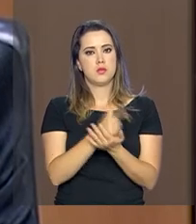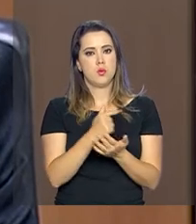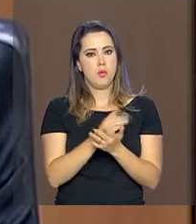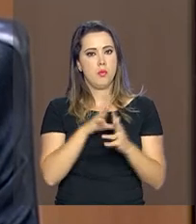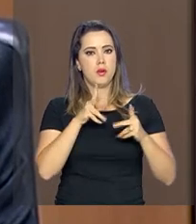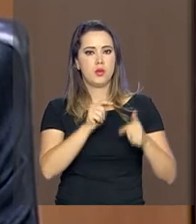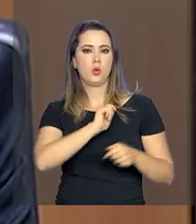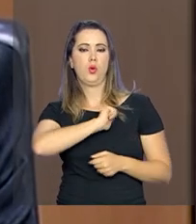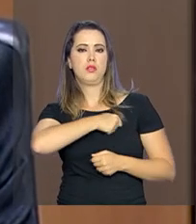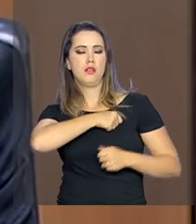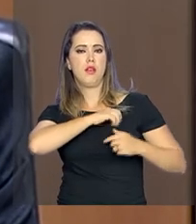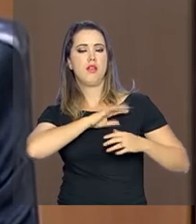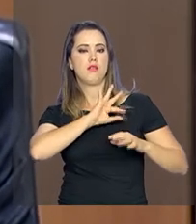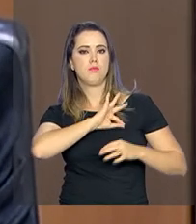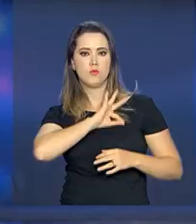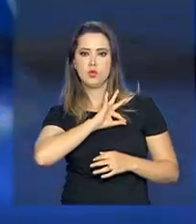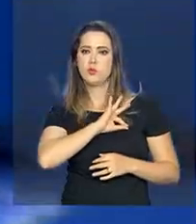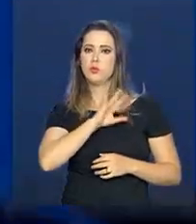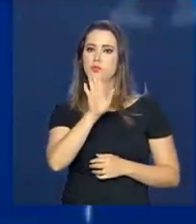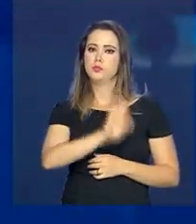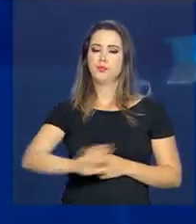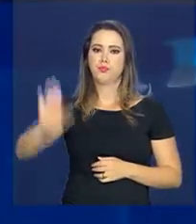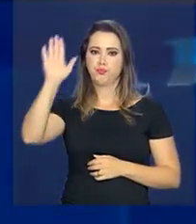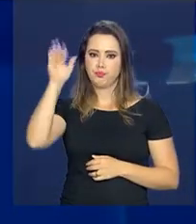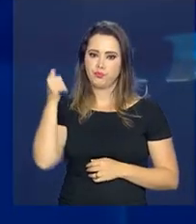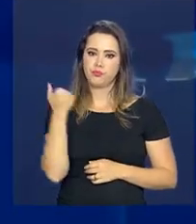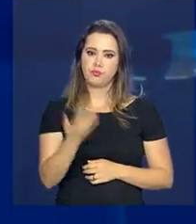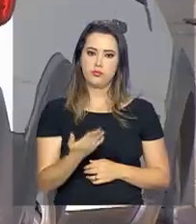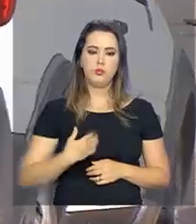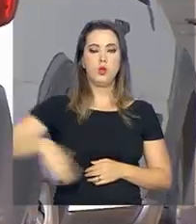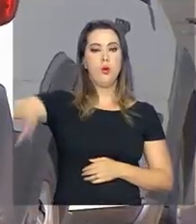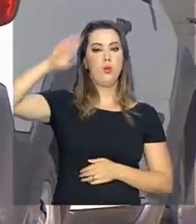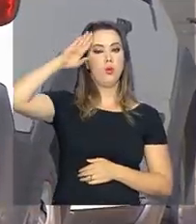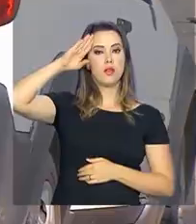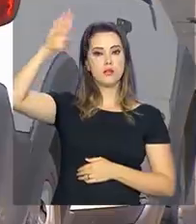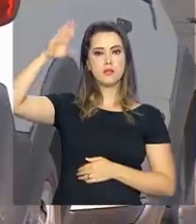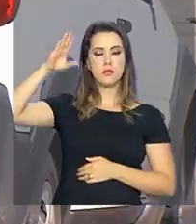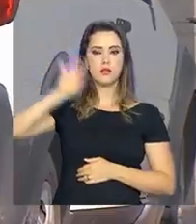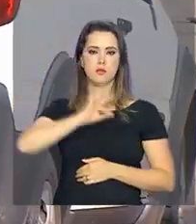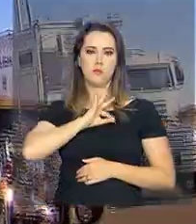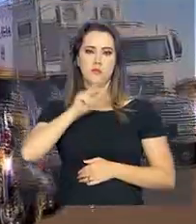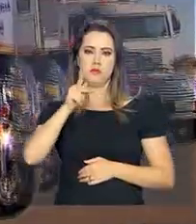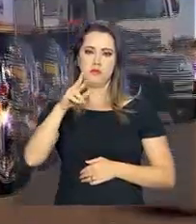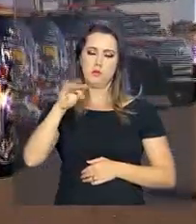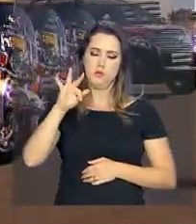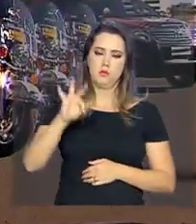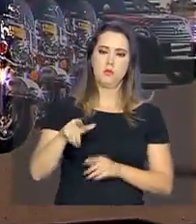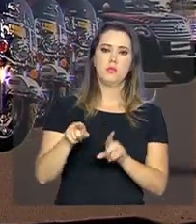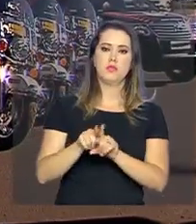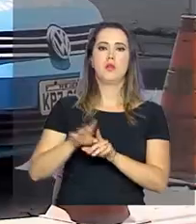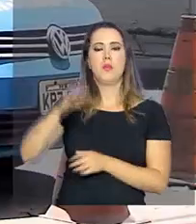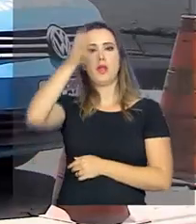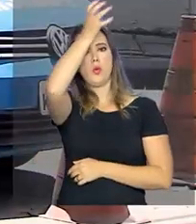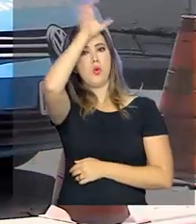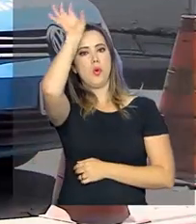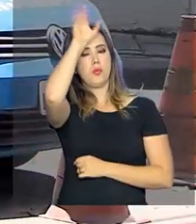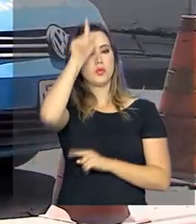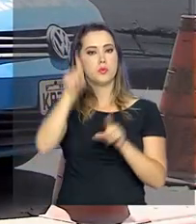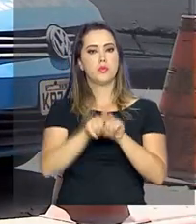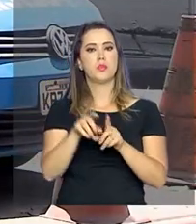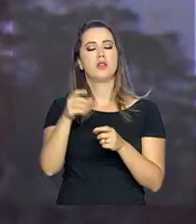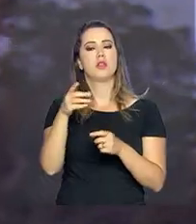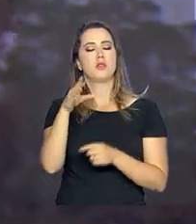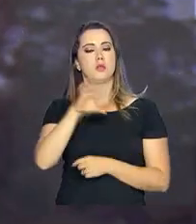delegacias de homicídios no Brasil. Além do Exército e da Polícia Rodoviária Federal, o Corpo de Bombeiros e as